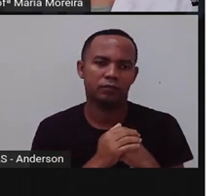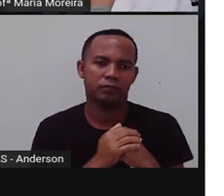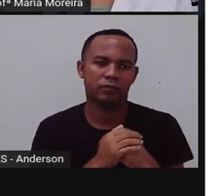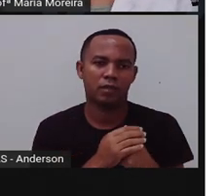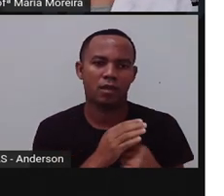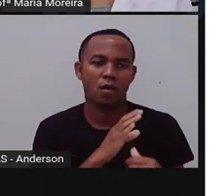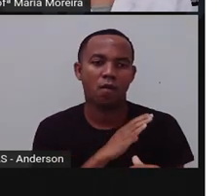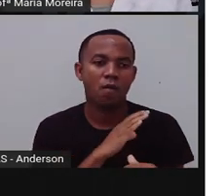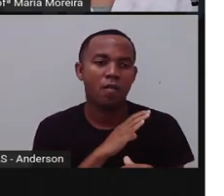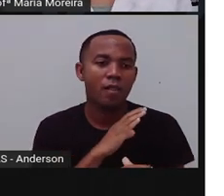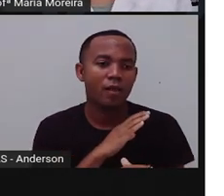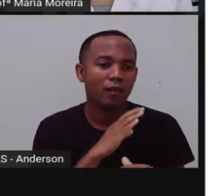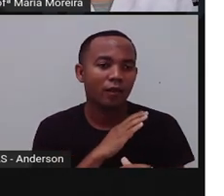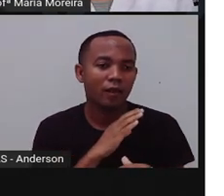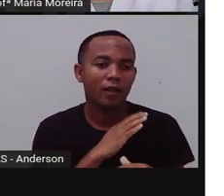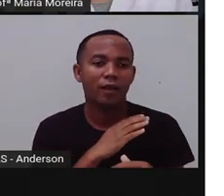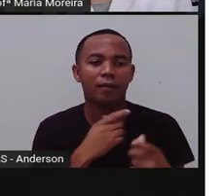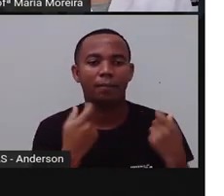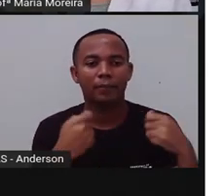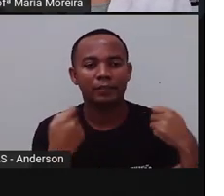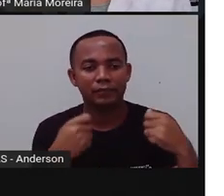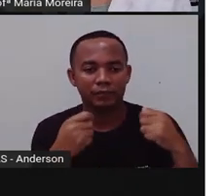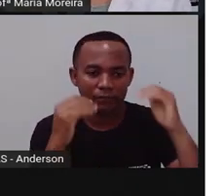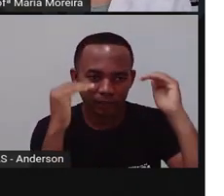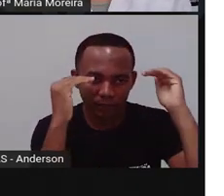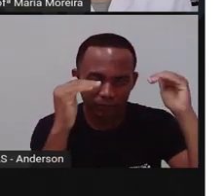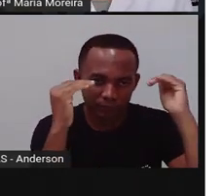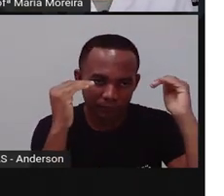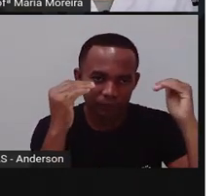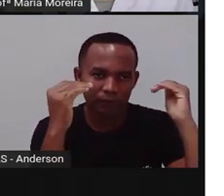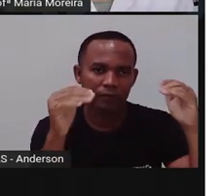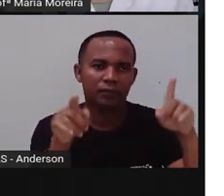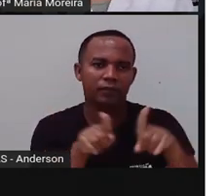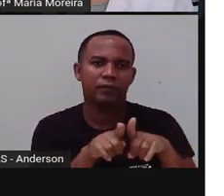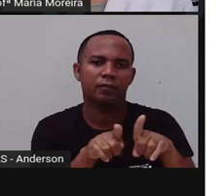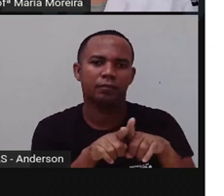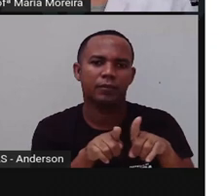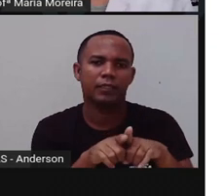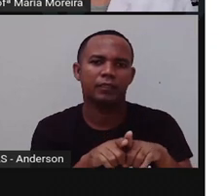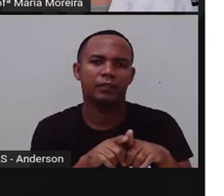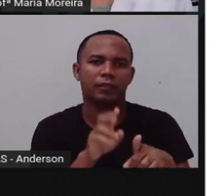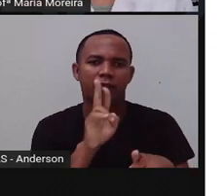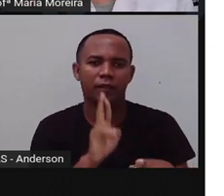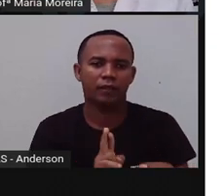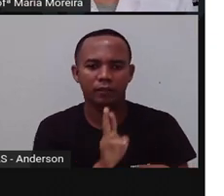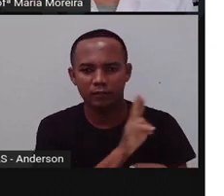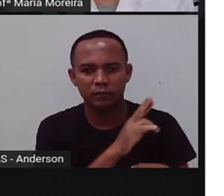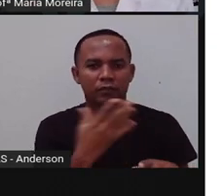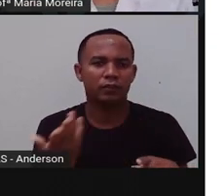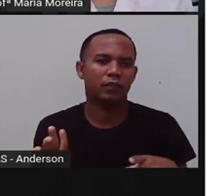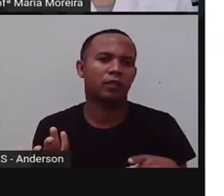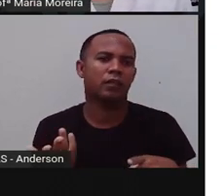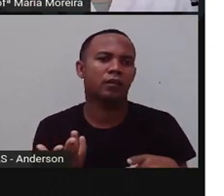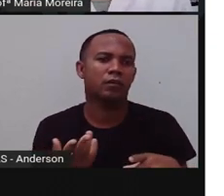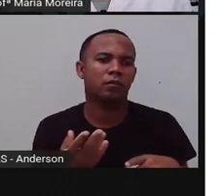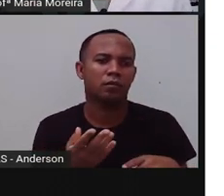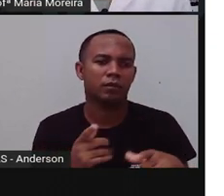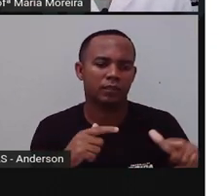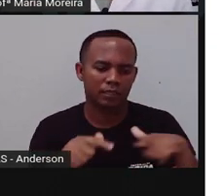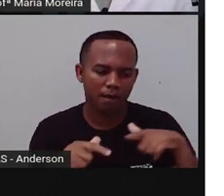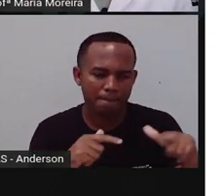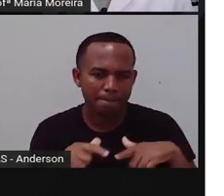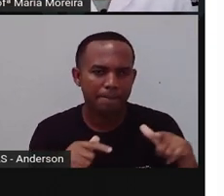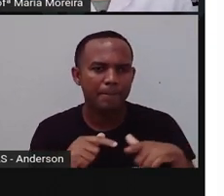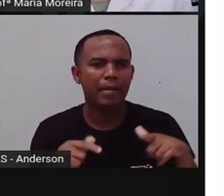coleguinhas, não é isso? Então a gente precisa o quê? Respeitar. Não é isso? Respeitar a religião, respeitar a profissão do